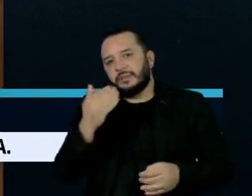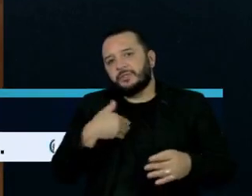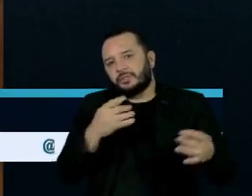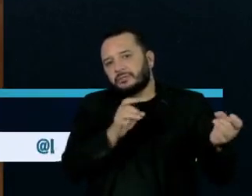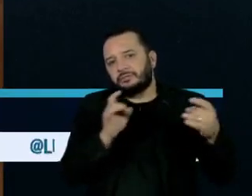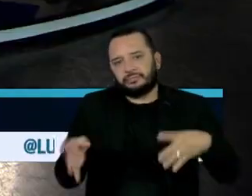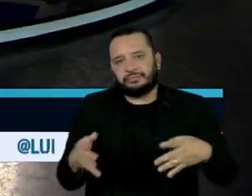carro.